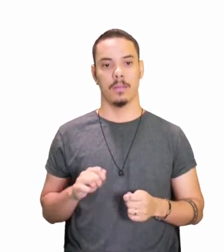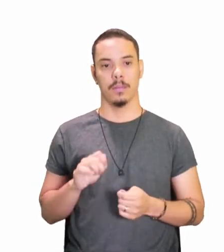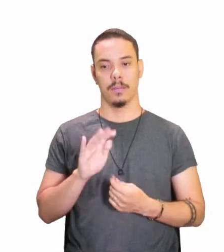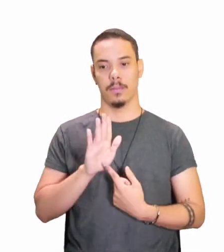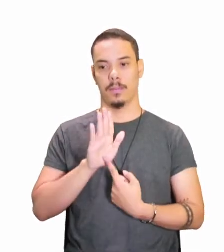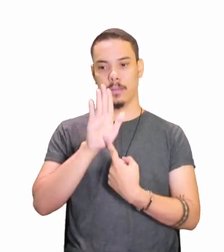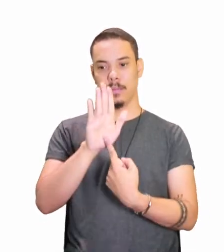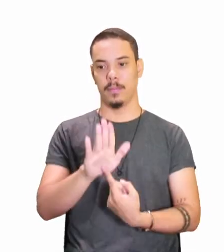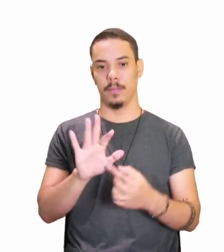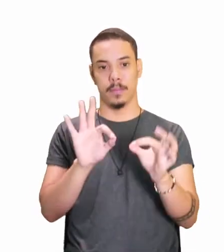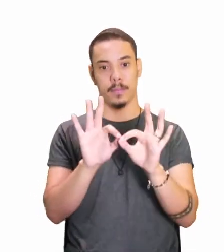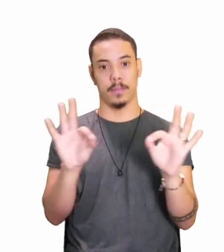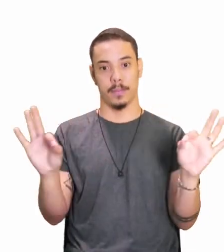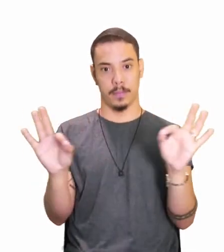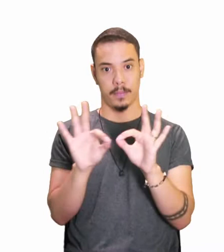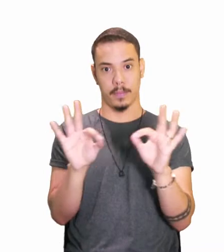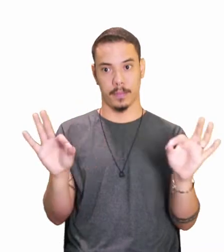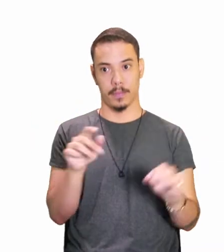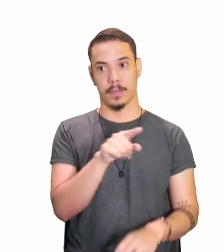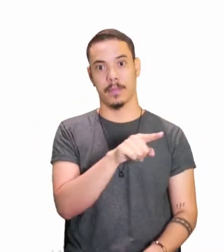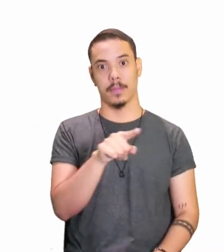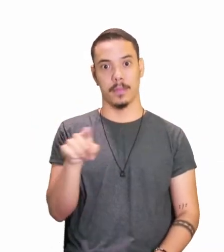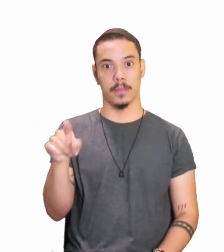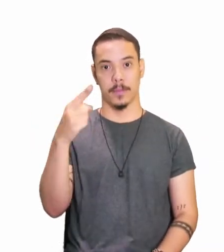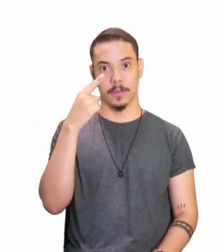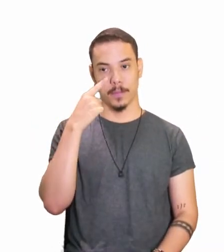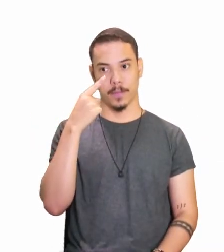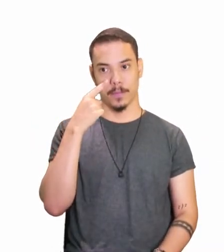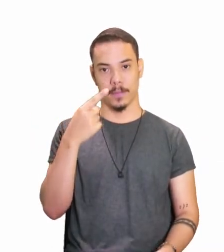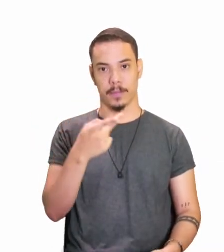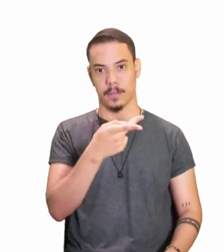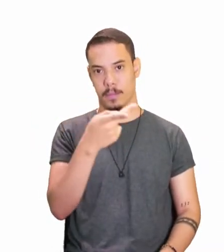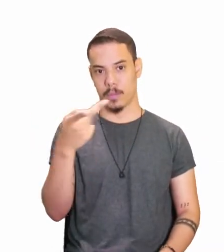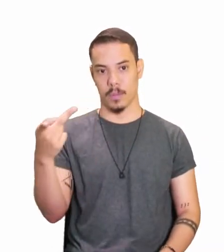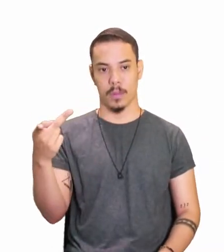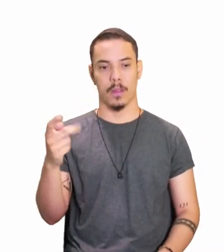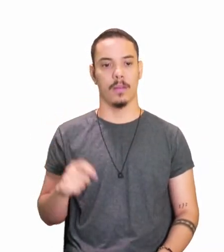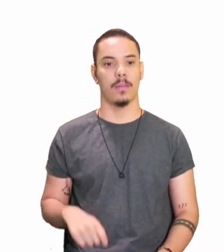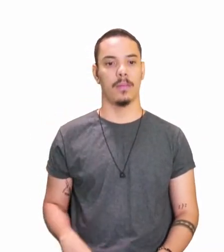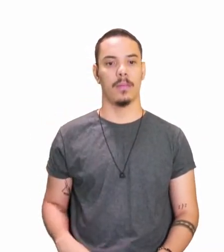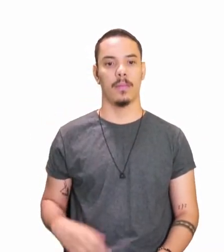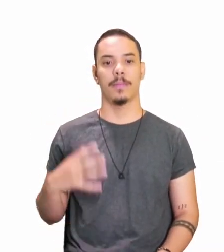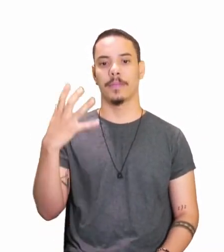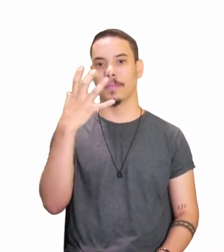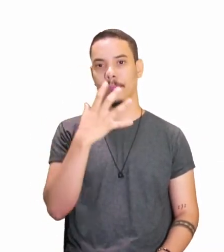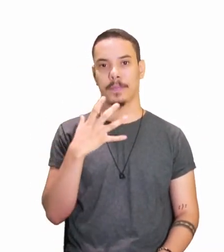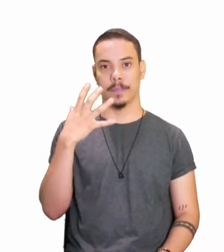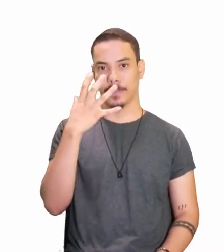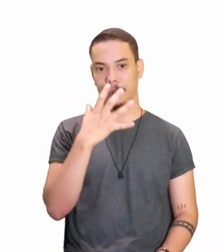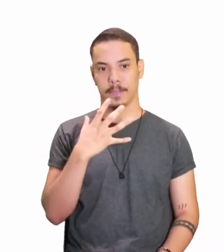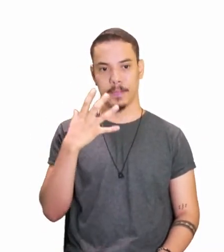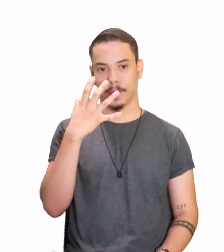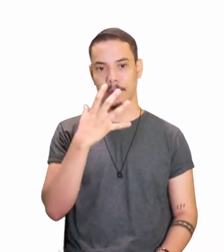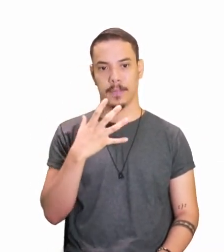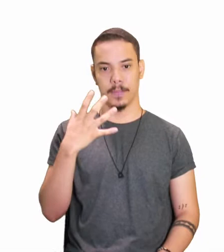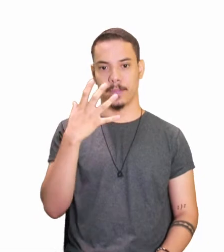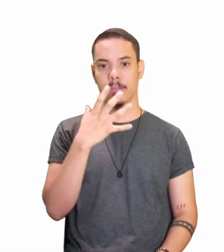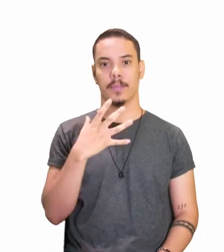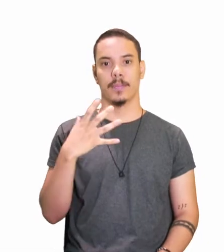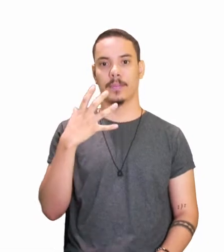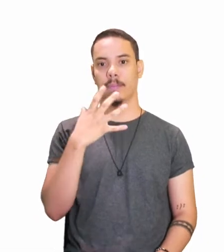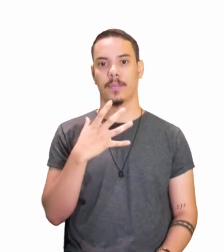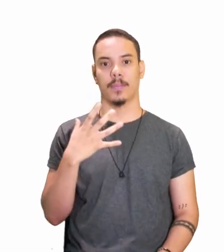oração, assim, para você visualizar o seguinte, cantamos uma música romântica.